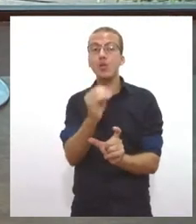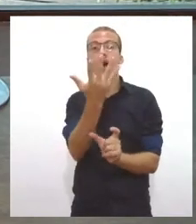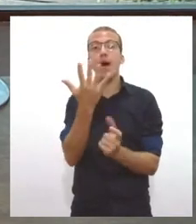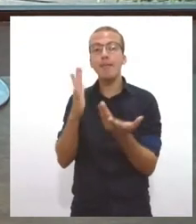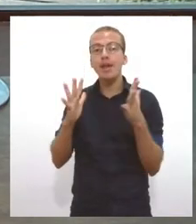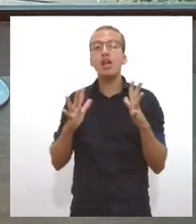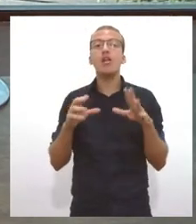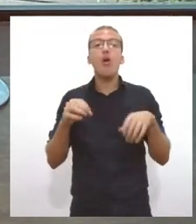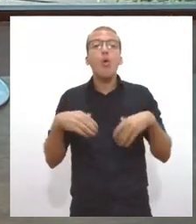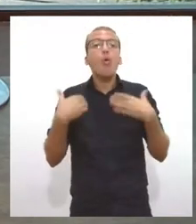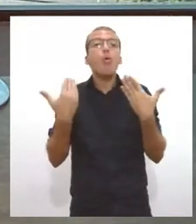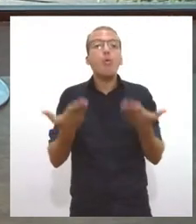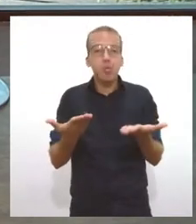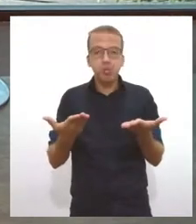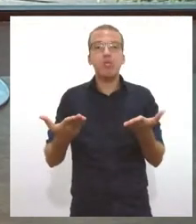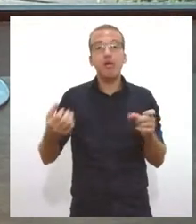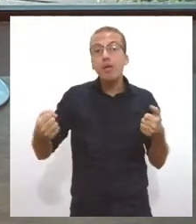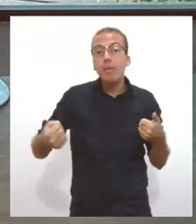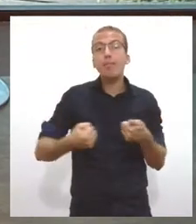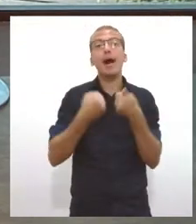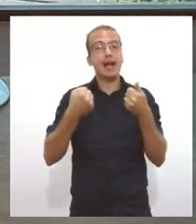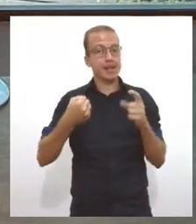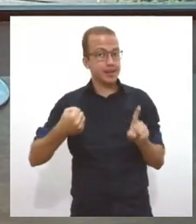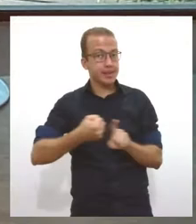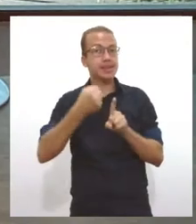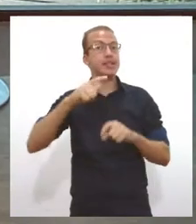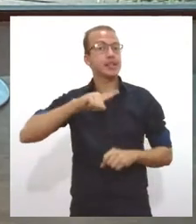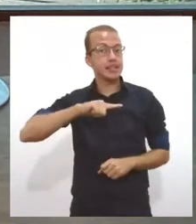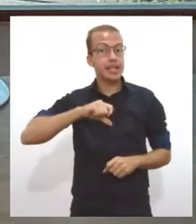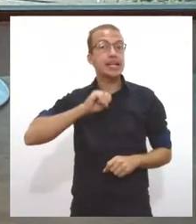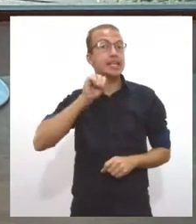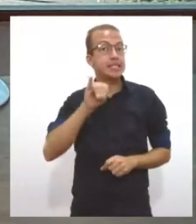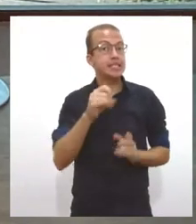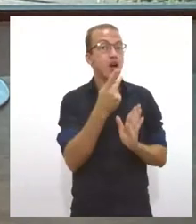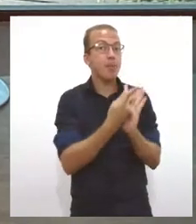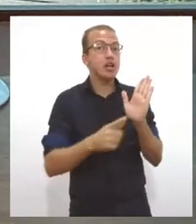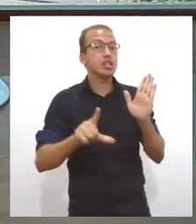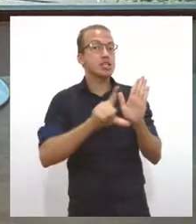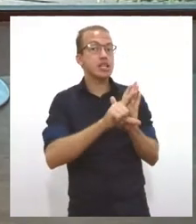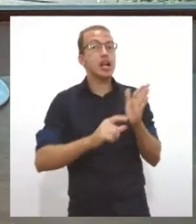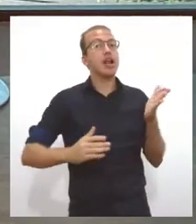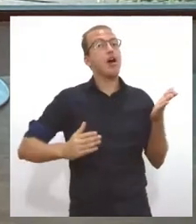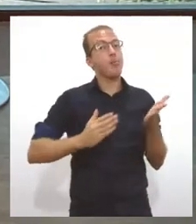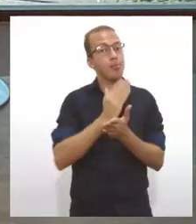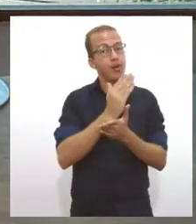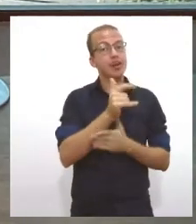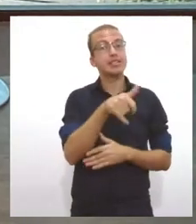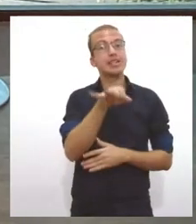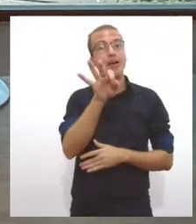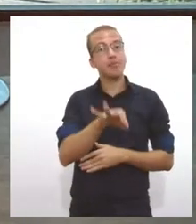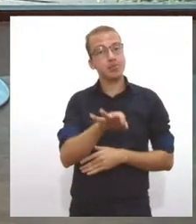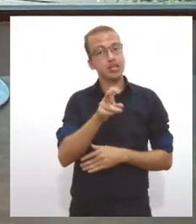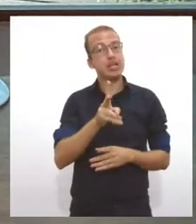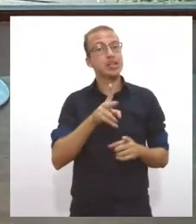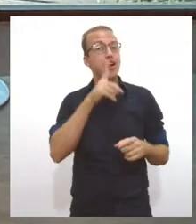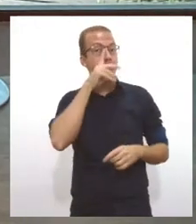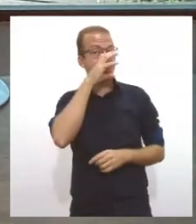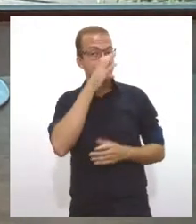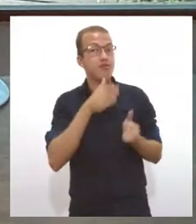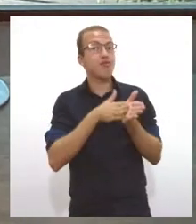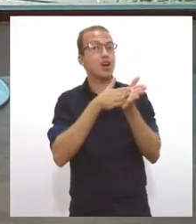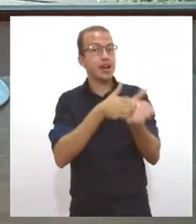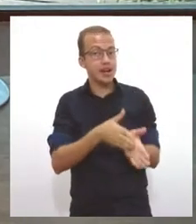caso realmente essa lei seja aprovada, da forma como o texto base foi aprovado na Câmara e encaminhado para o Senado?